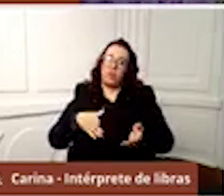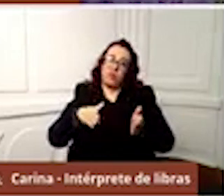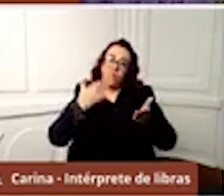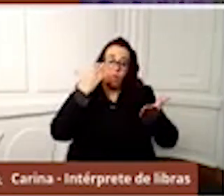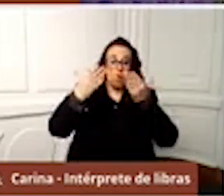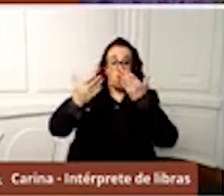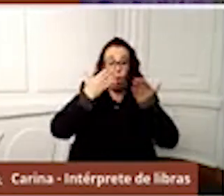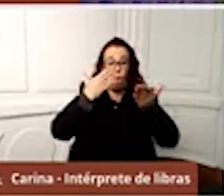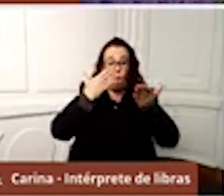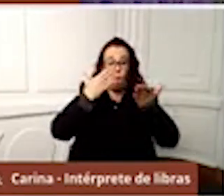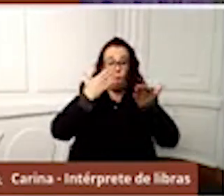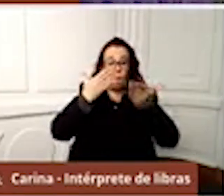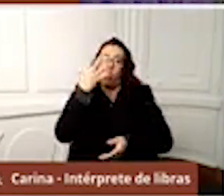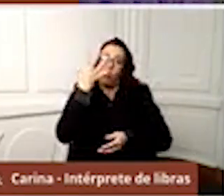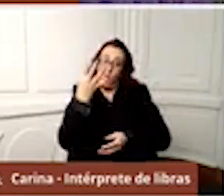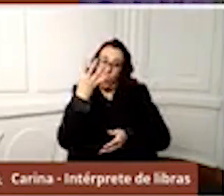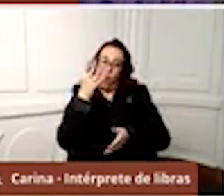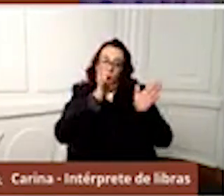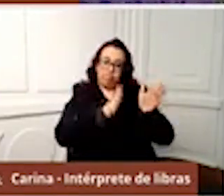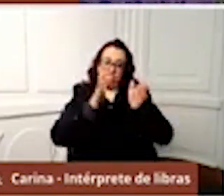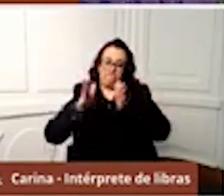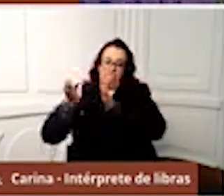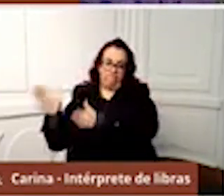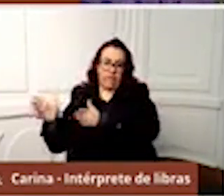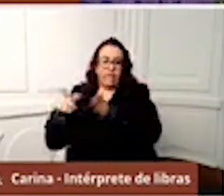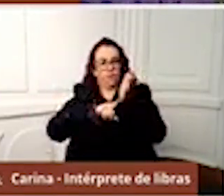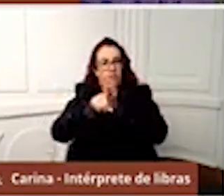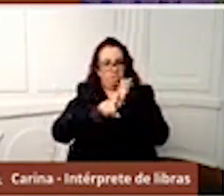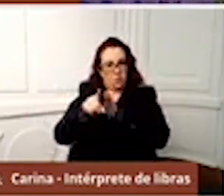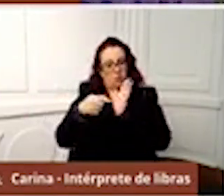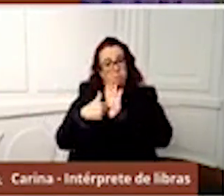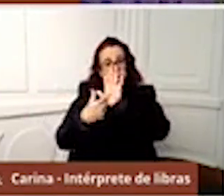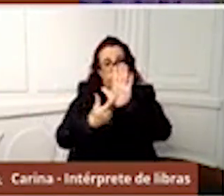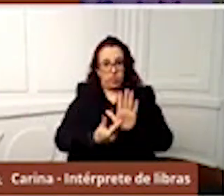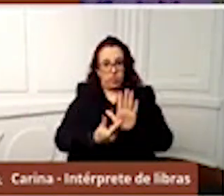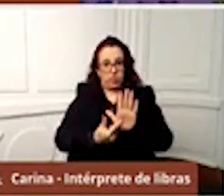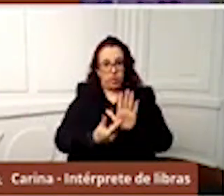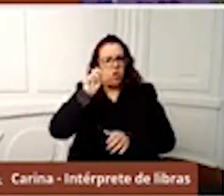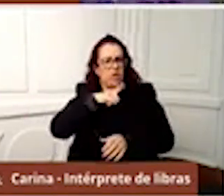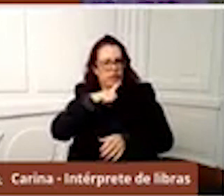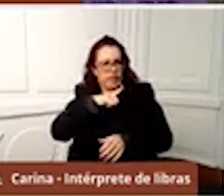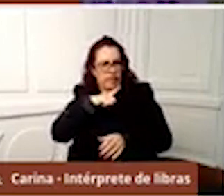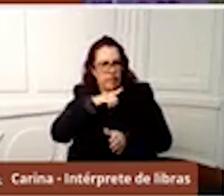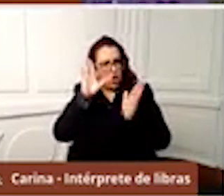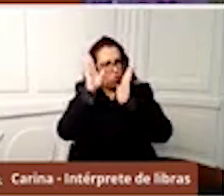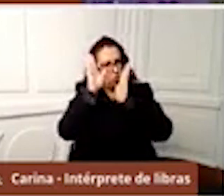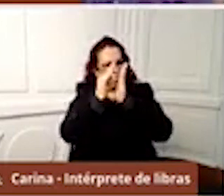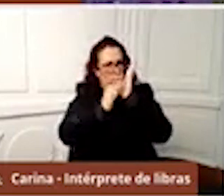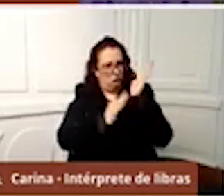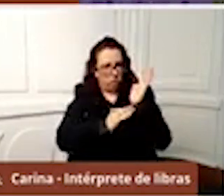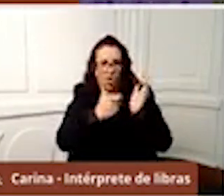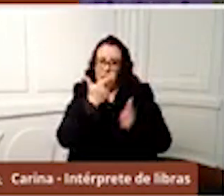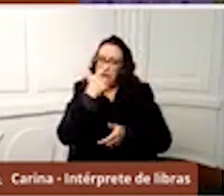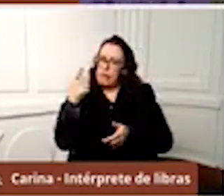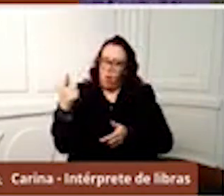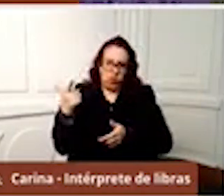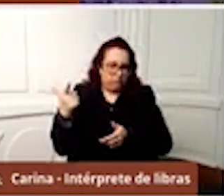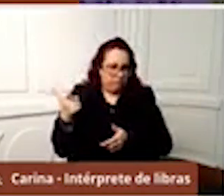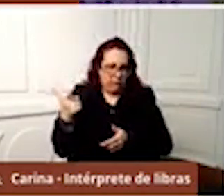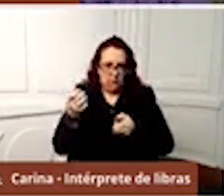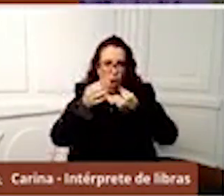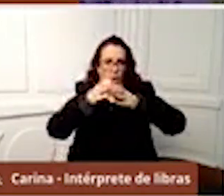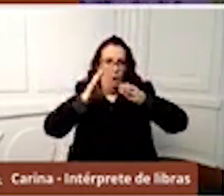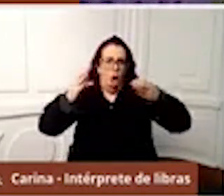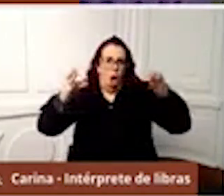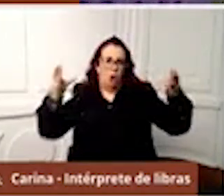dizendo que o que está evidenciado pelos dados é que não há um crescimento descontrolado